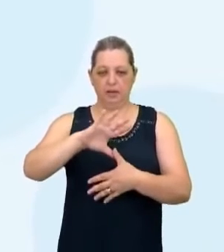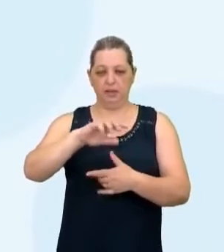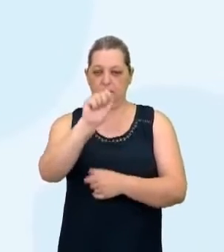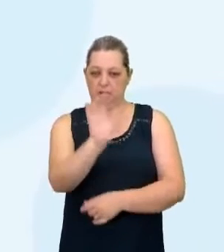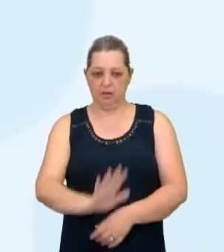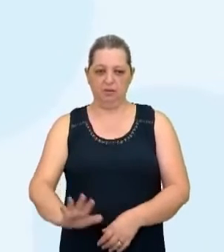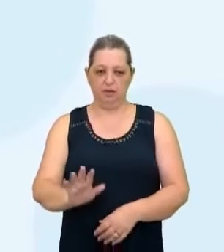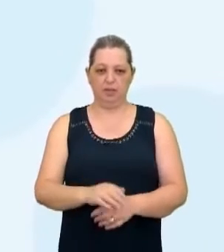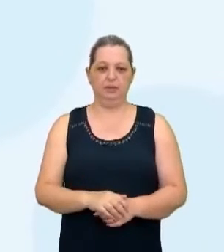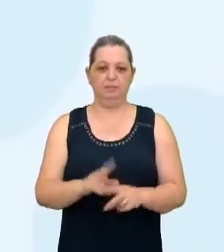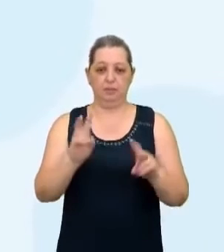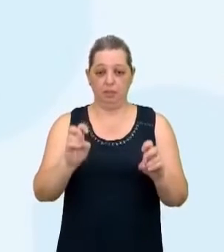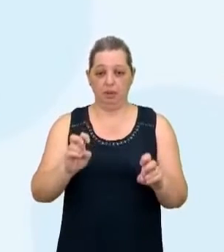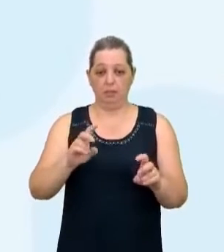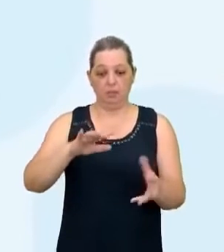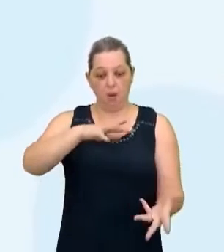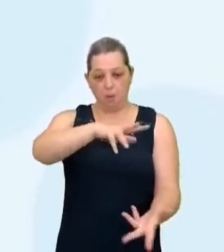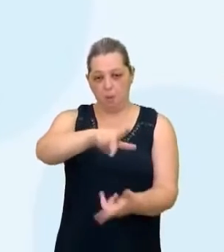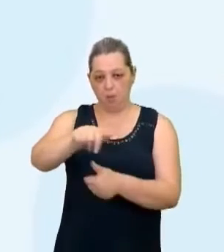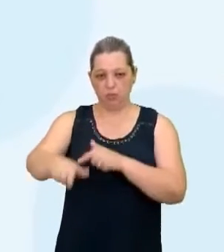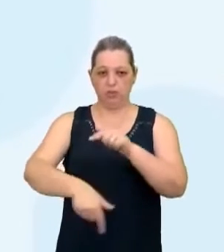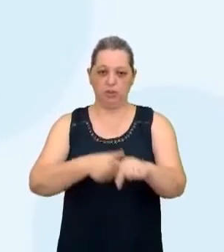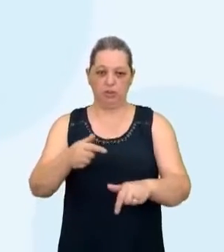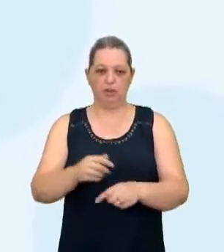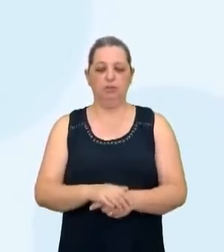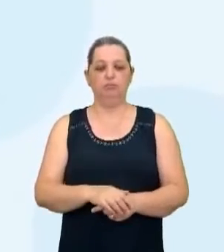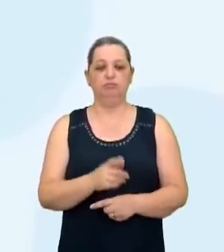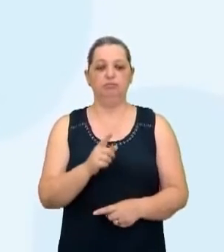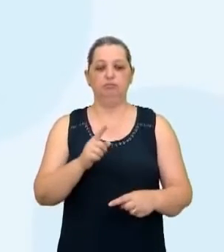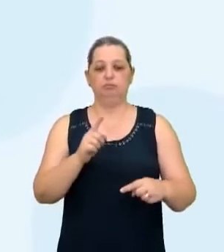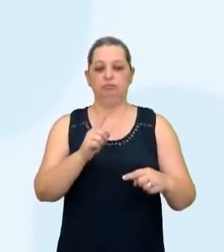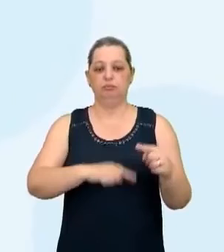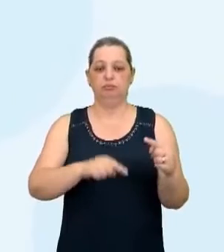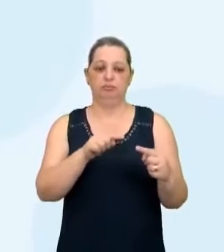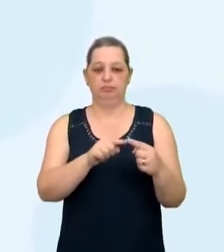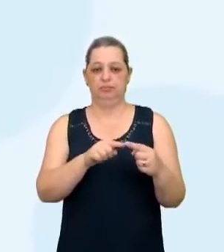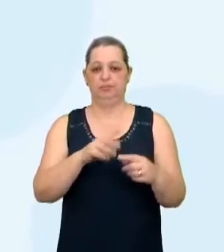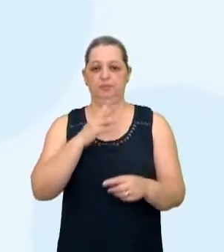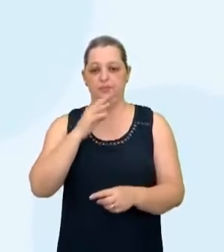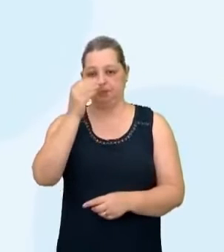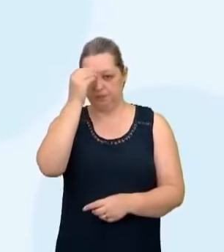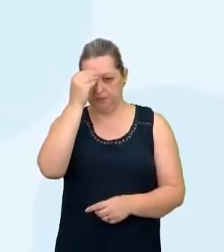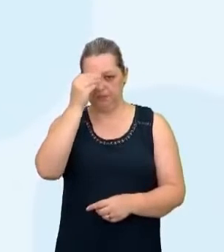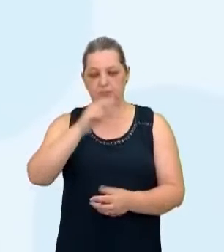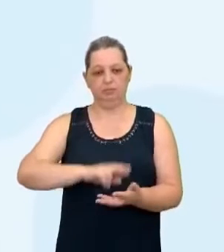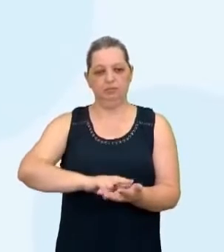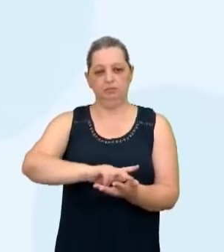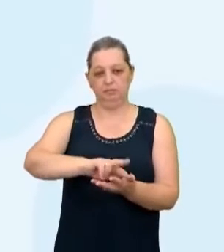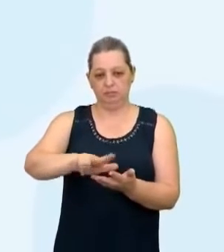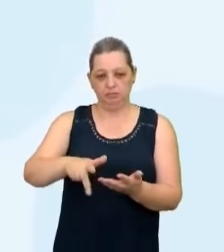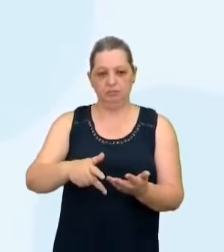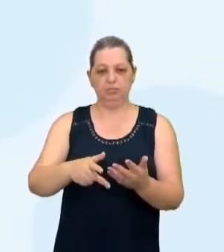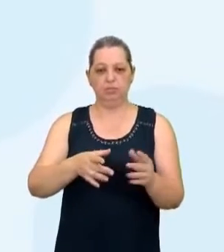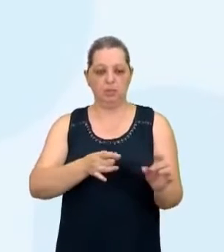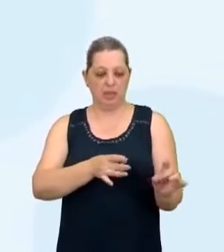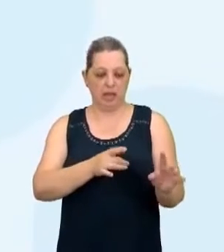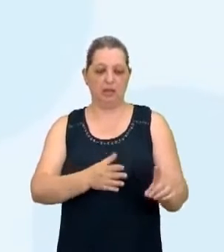temática, mundo do trabalho, objeto do conhecimento, os diferentes contextos e os meios técnico e